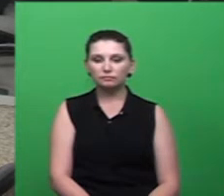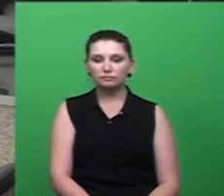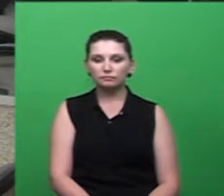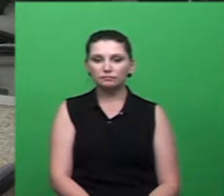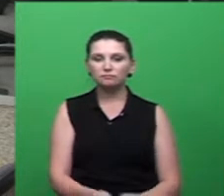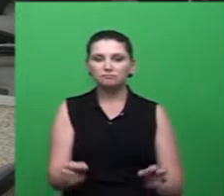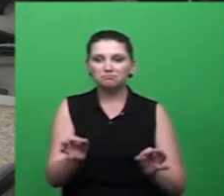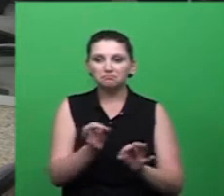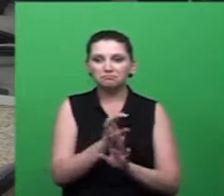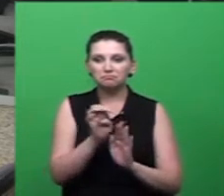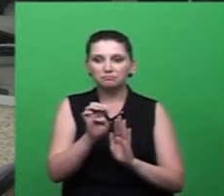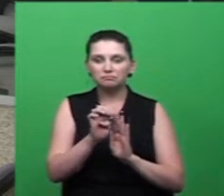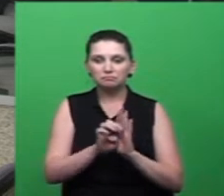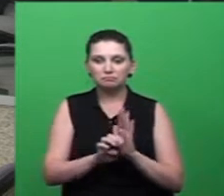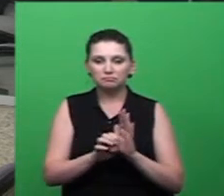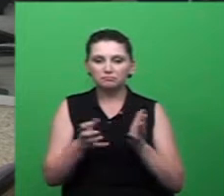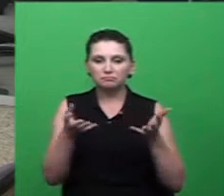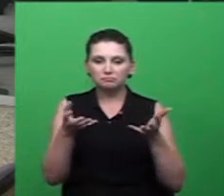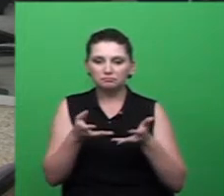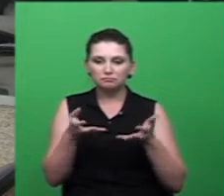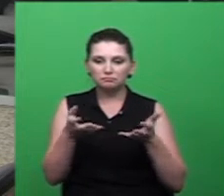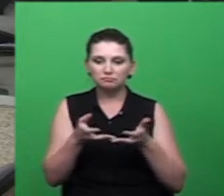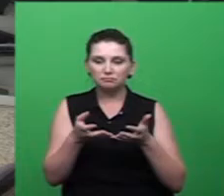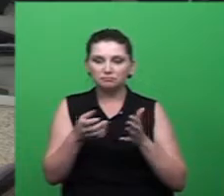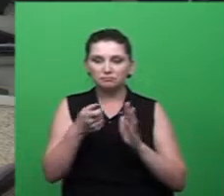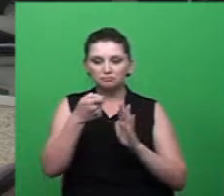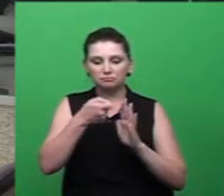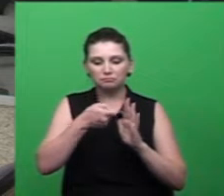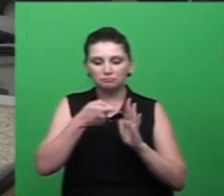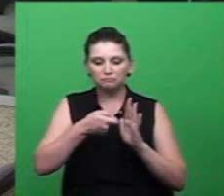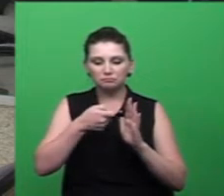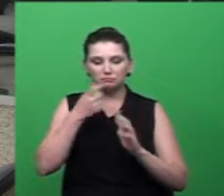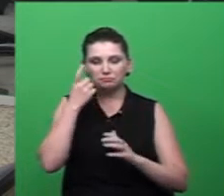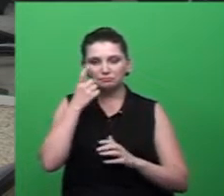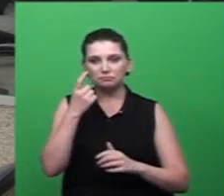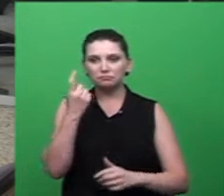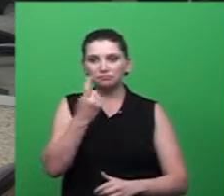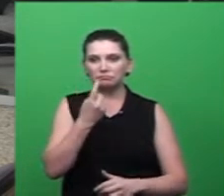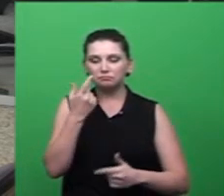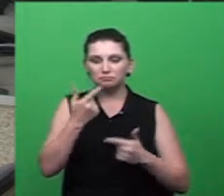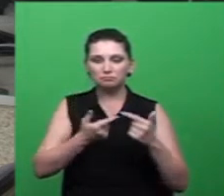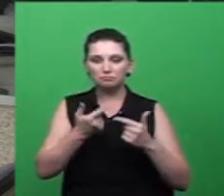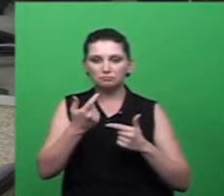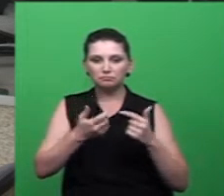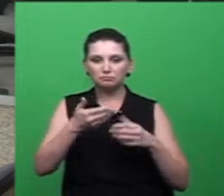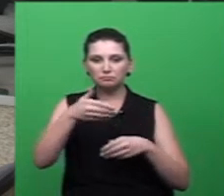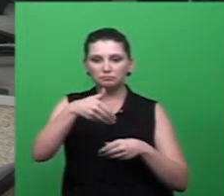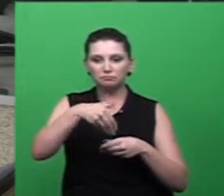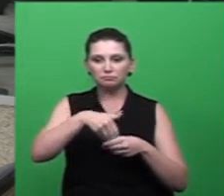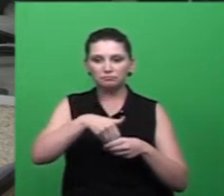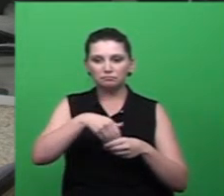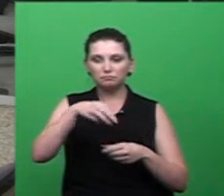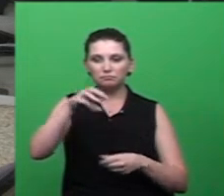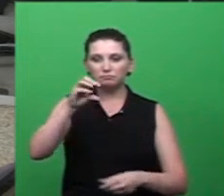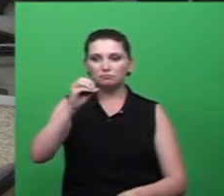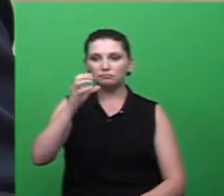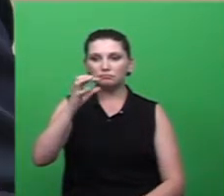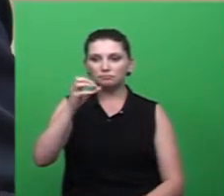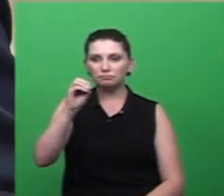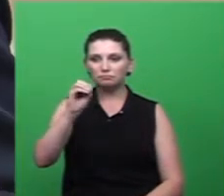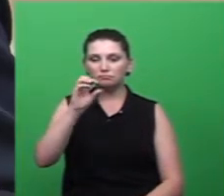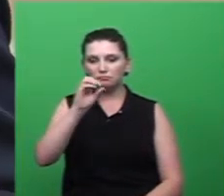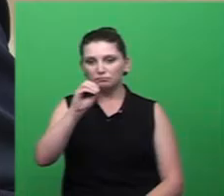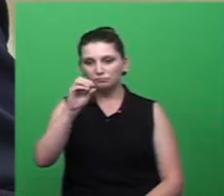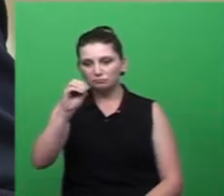Terminado o grande expediente, passamos para a ordem do dia. Em única discussão e votação, a moção 004,